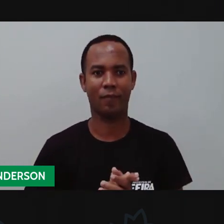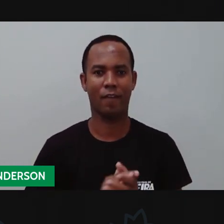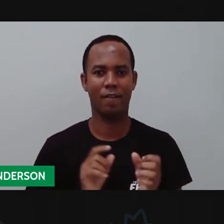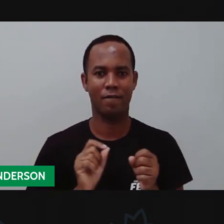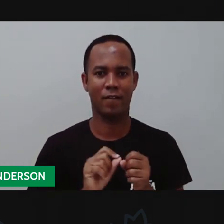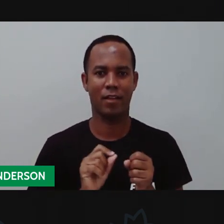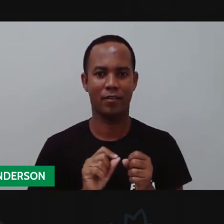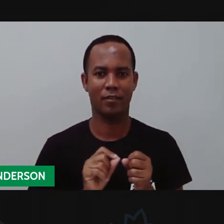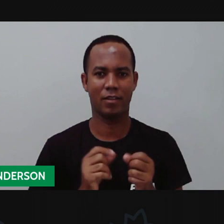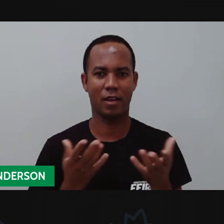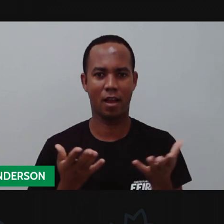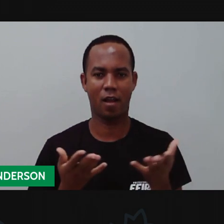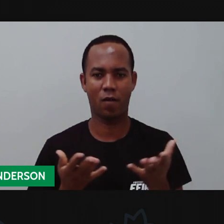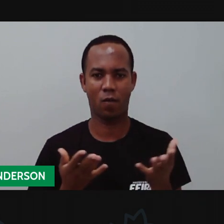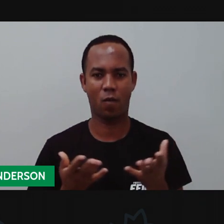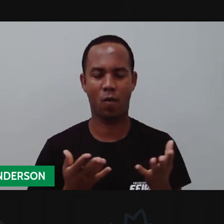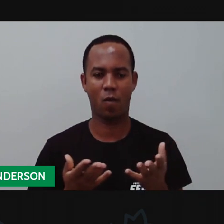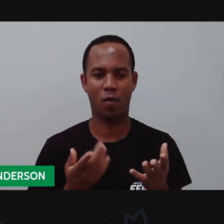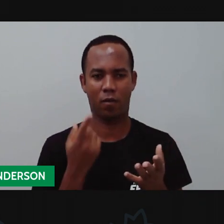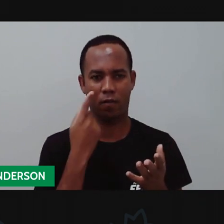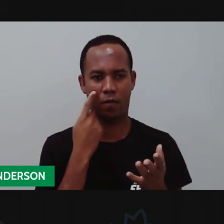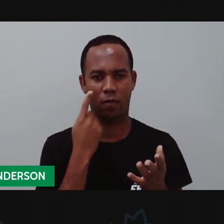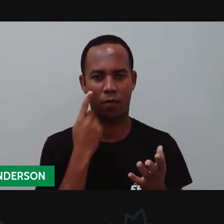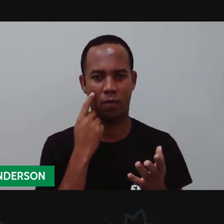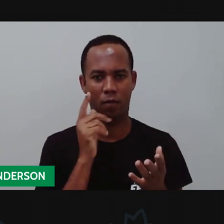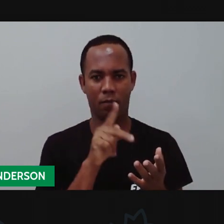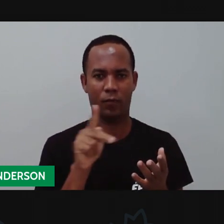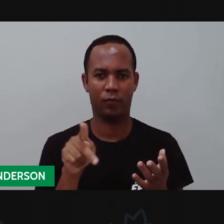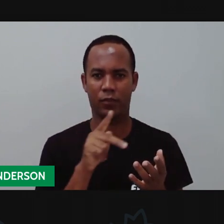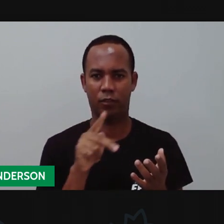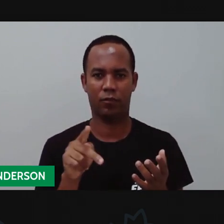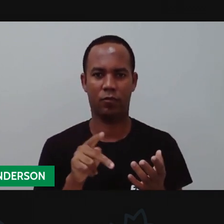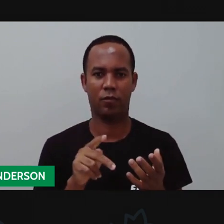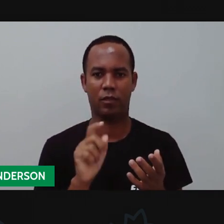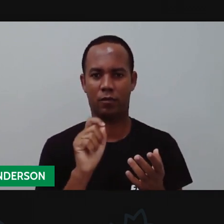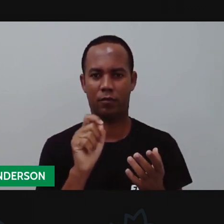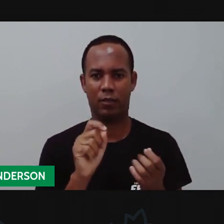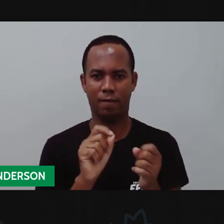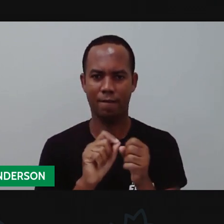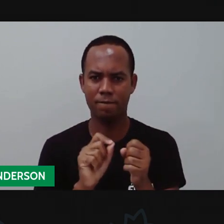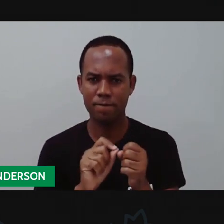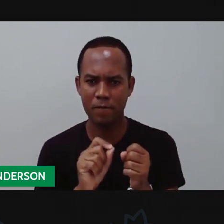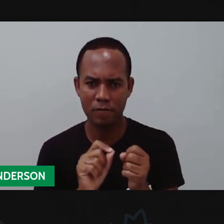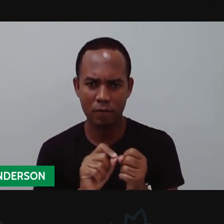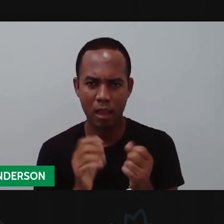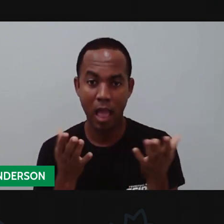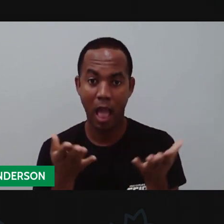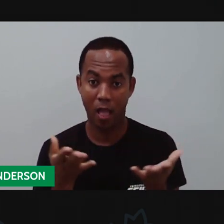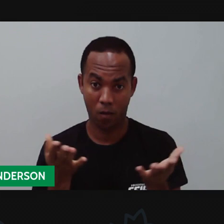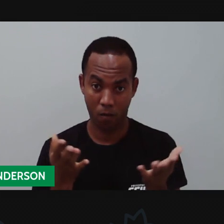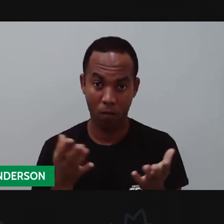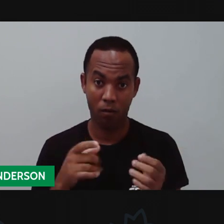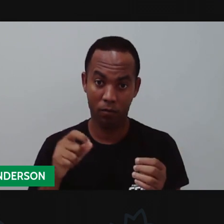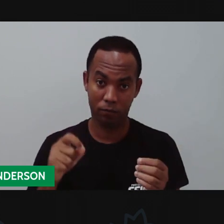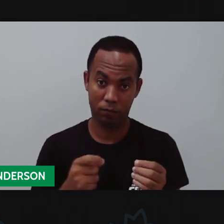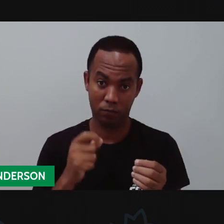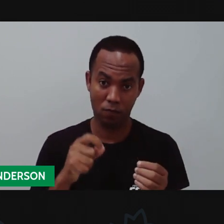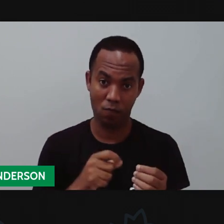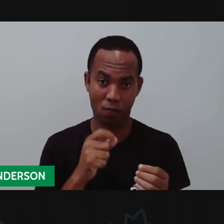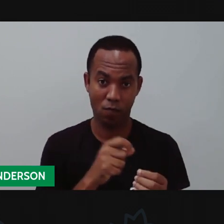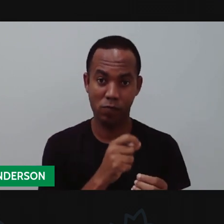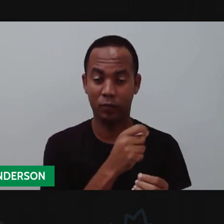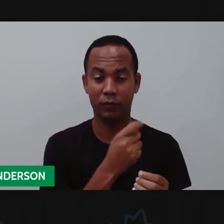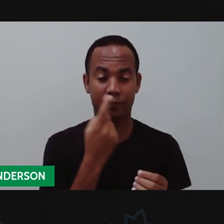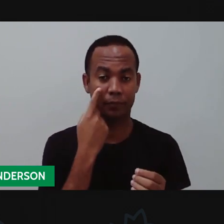fazer essa boneca aqui agora? Pois é. Pró Maria vai fazer aqui agora essa bonequinha. Pró Maria Anderson.